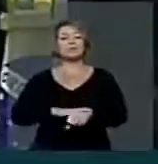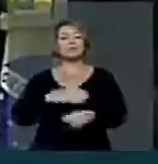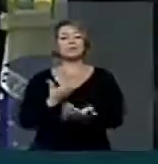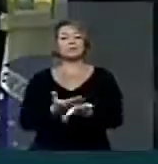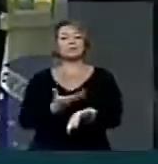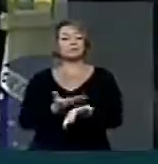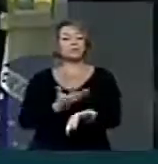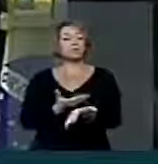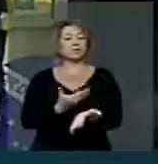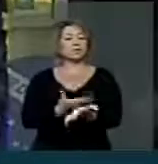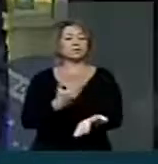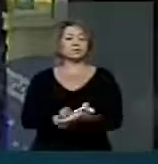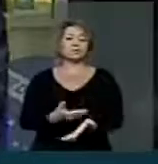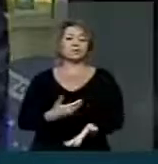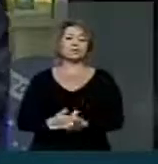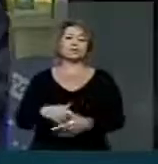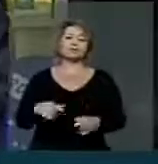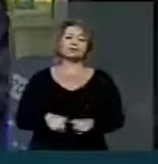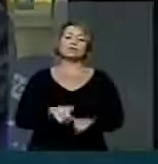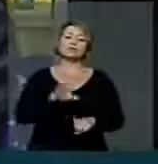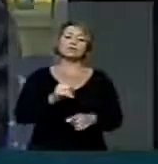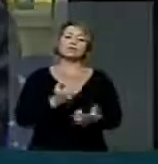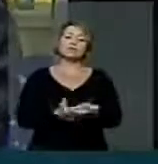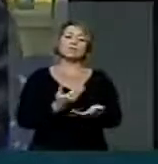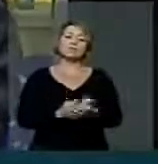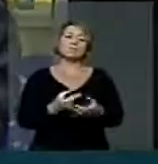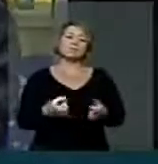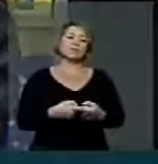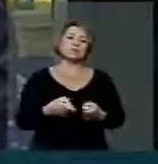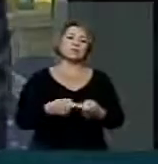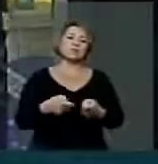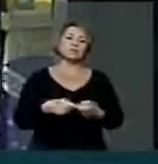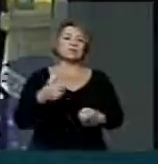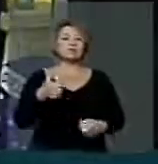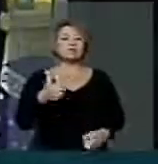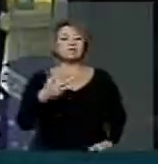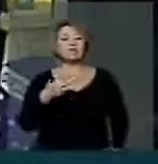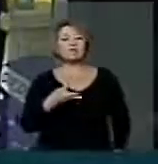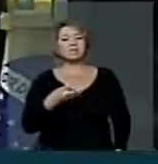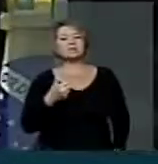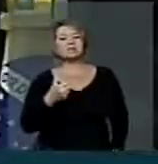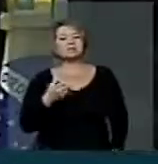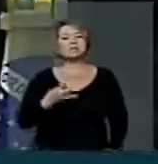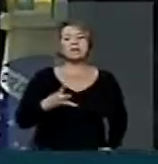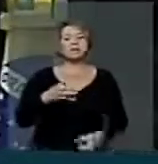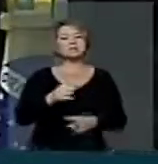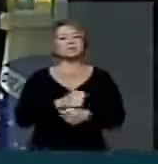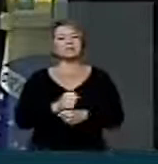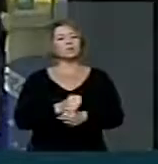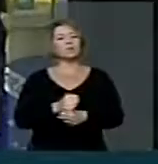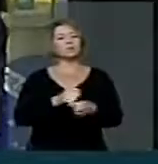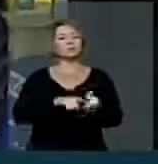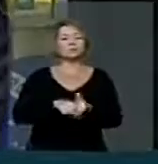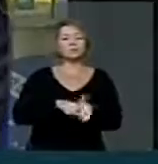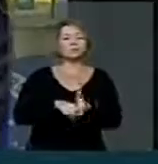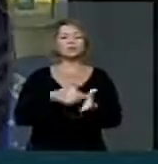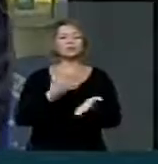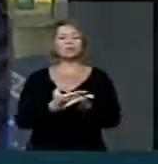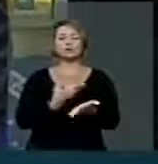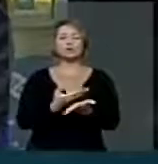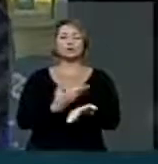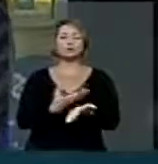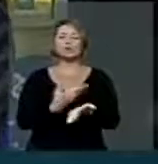que nós levaremos o médico brasileiro a 13, 14 anos de estudo com esse